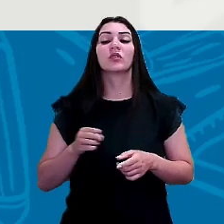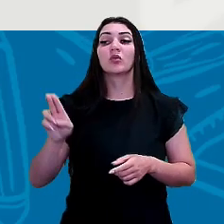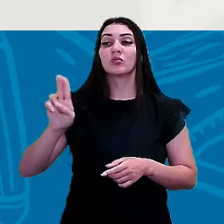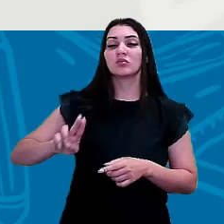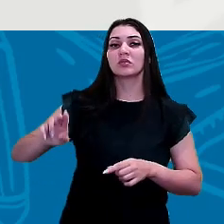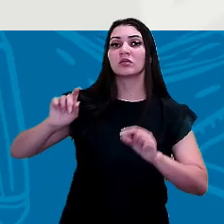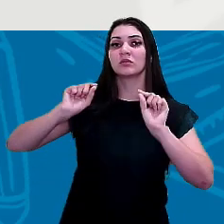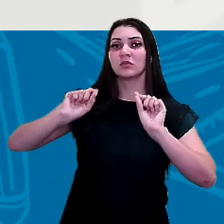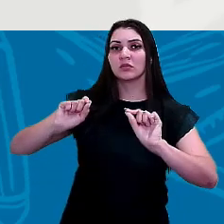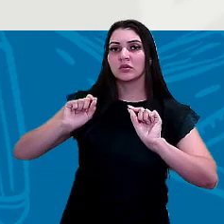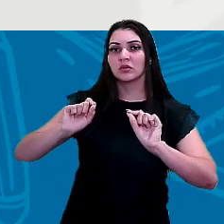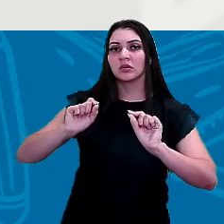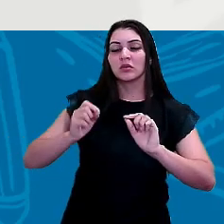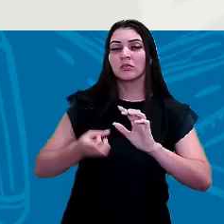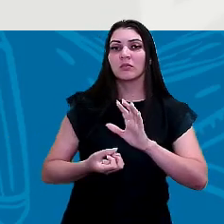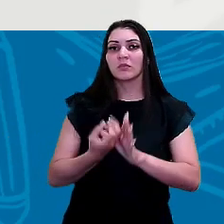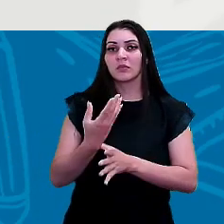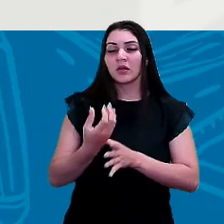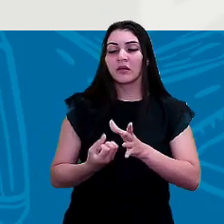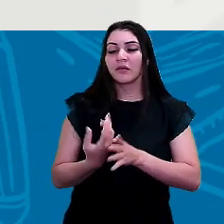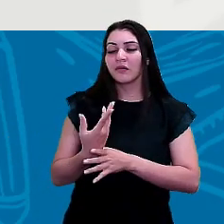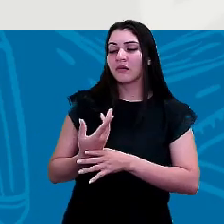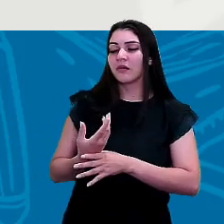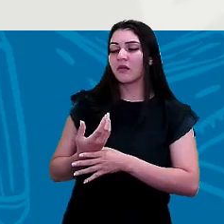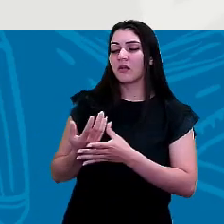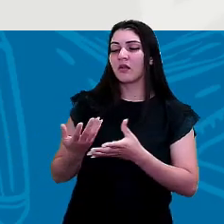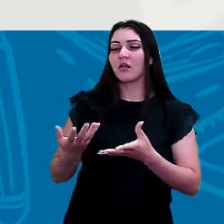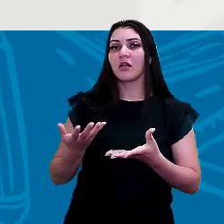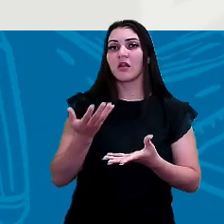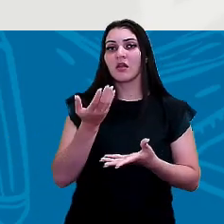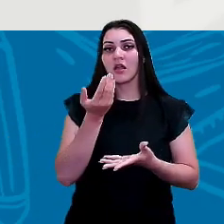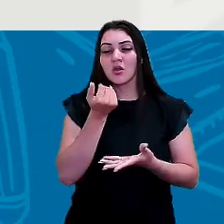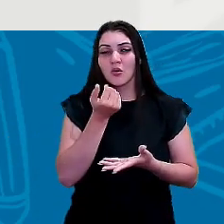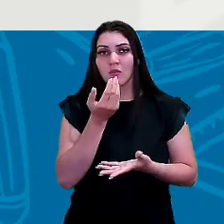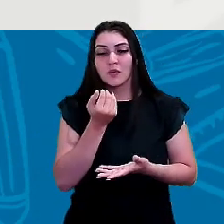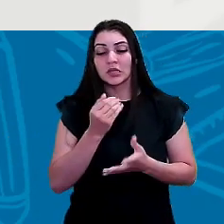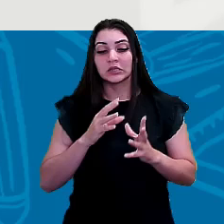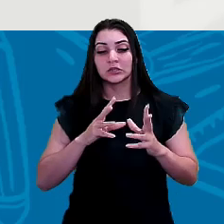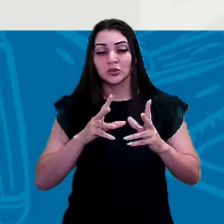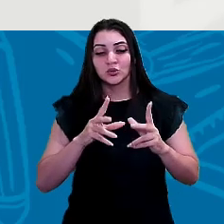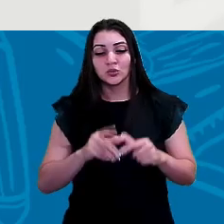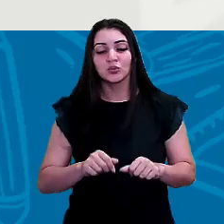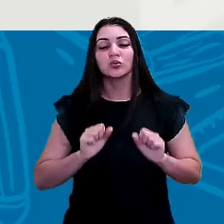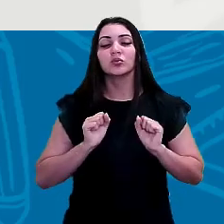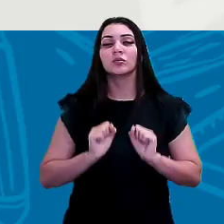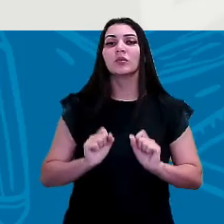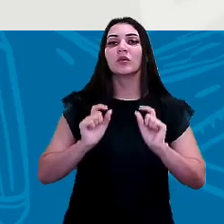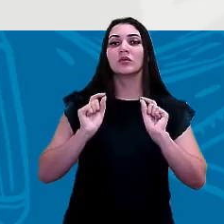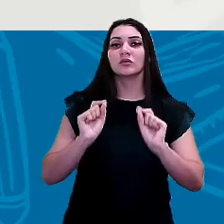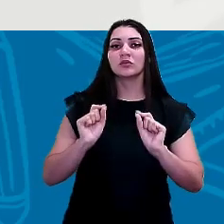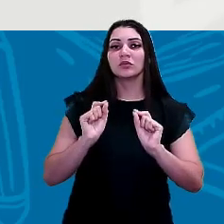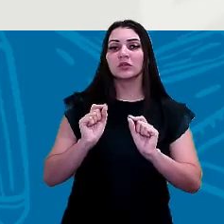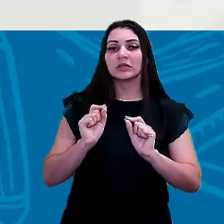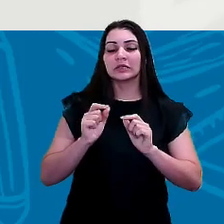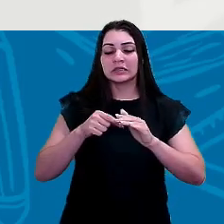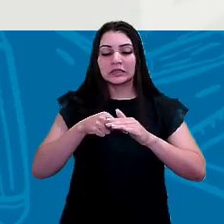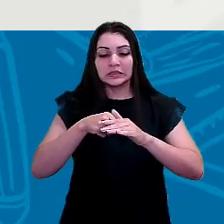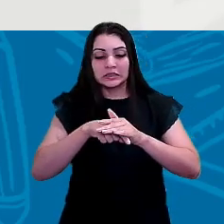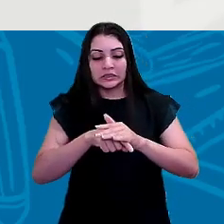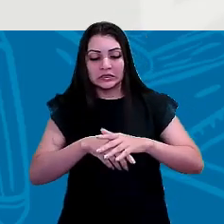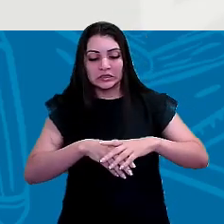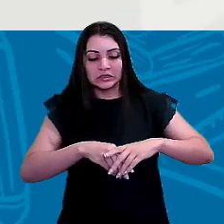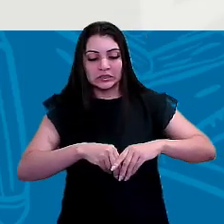para produzir os alimentos então tudo isso ele pode penetrar na terra e